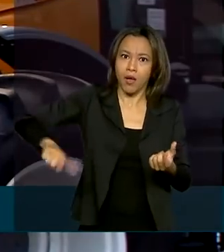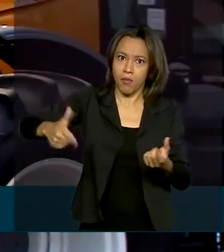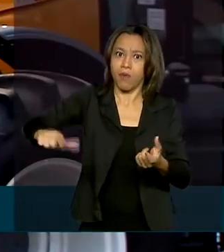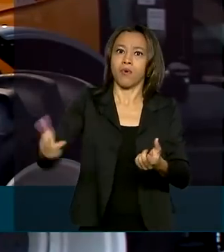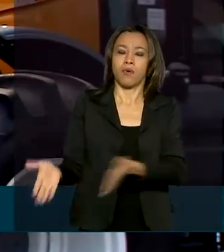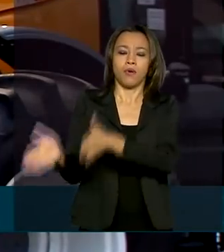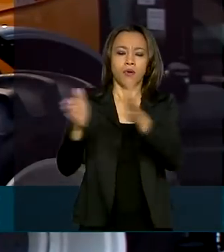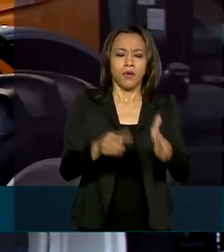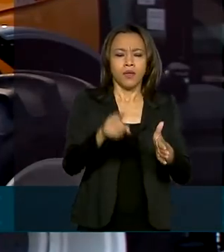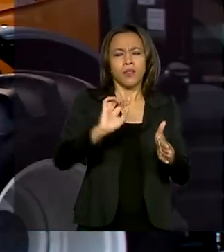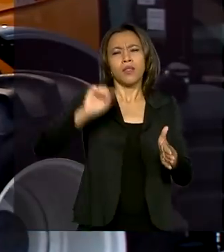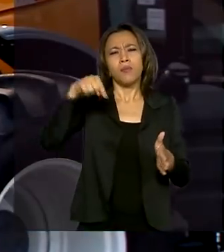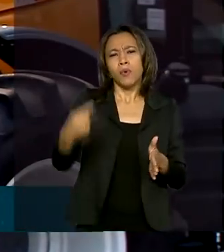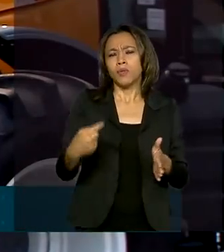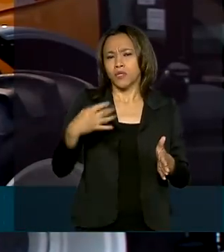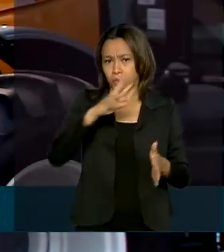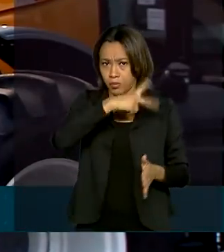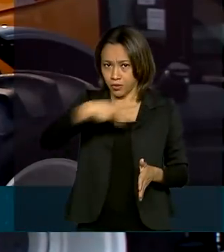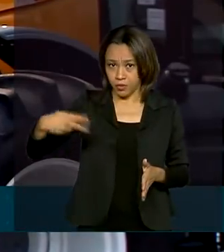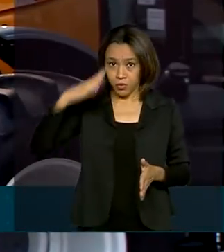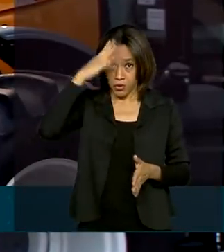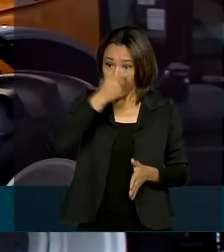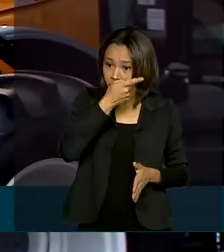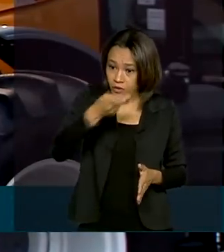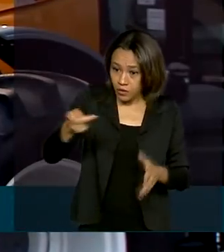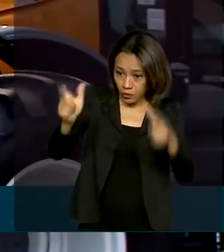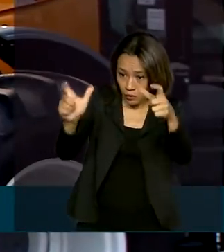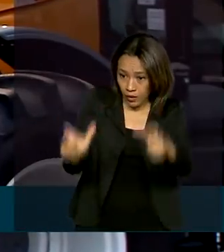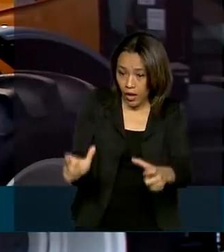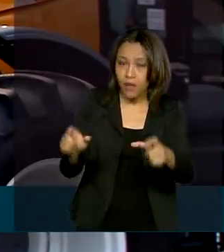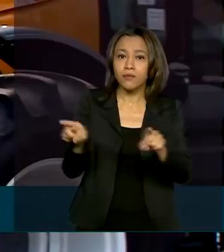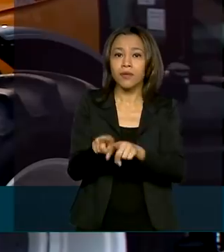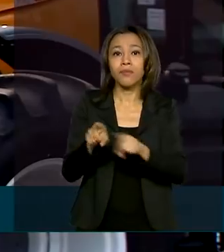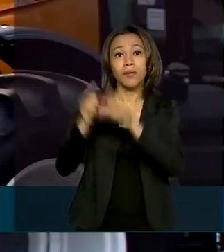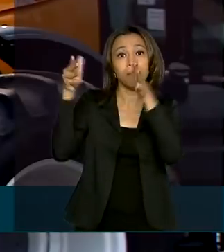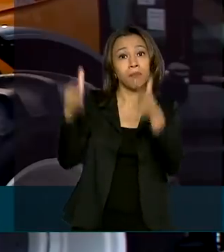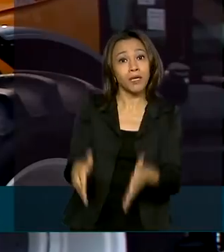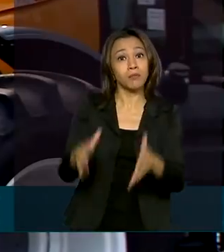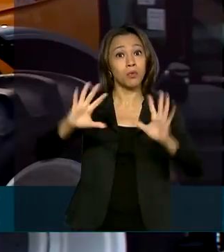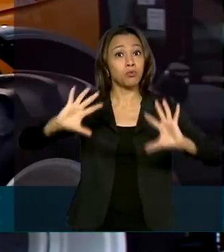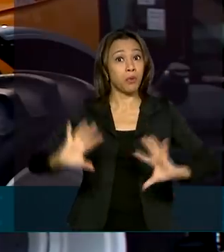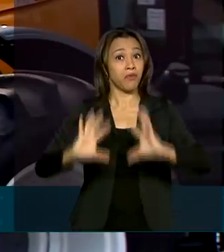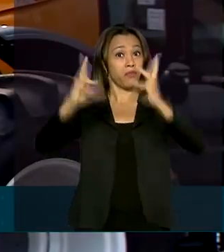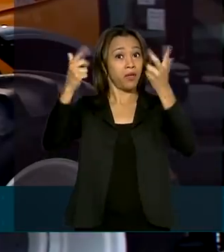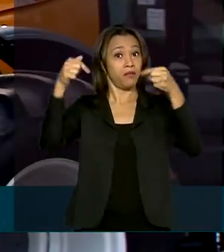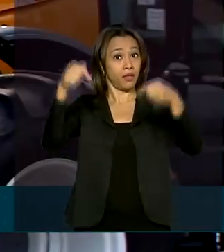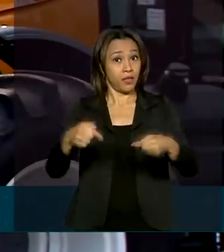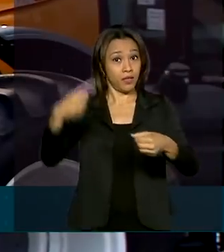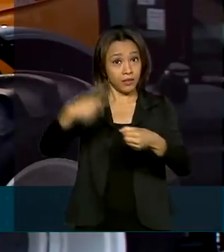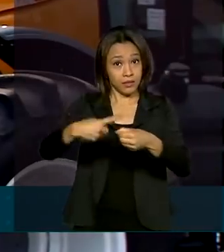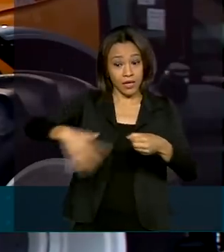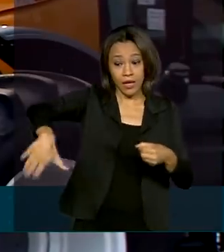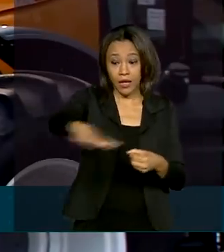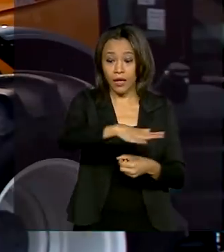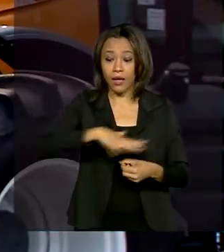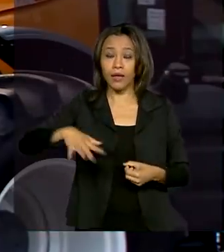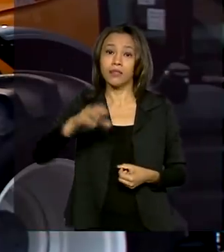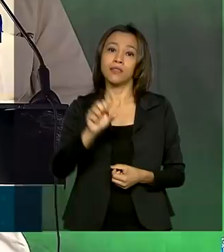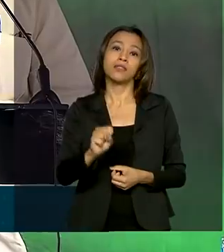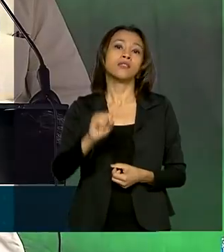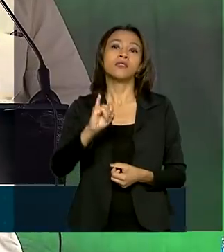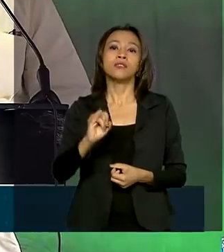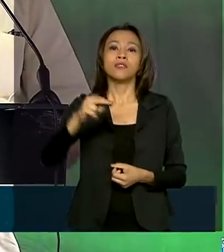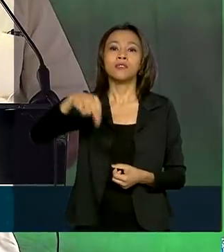após a visita à usina, o presidente Bolsonaro participou também de um evento aqui em Sinop, que reuniu governo e produtores